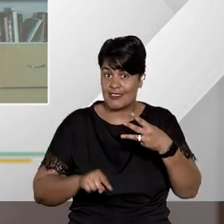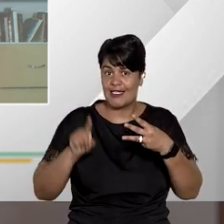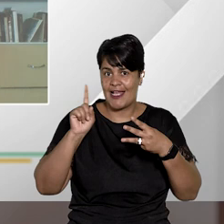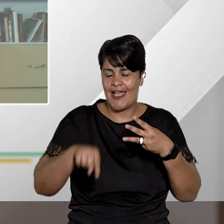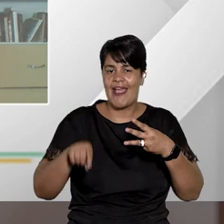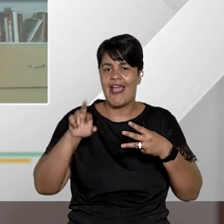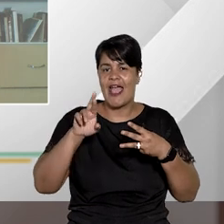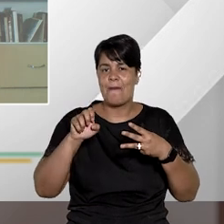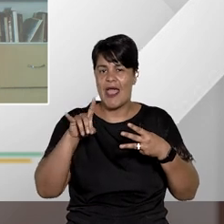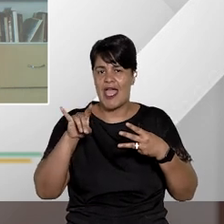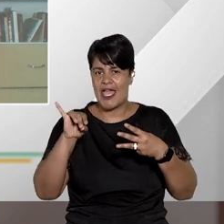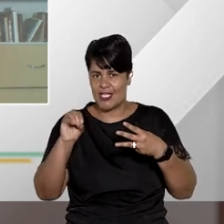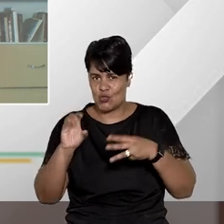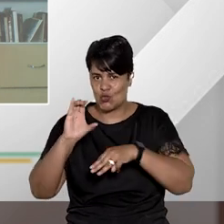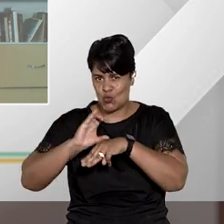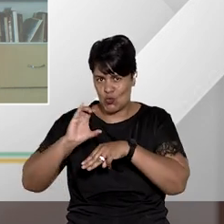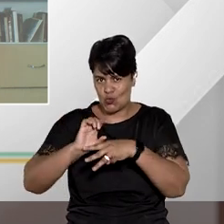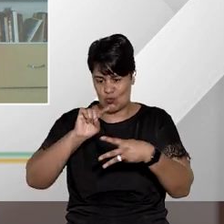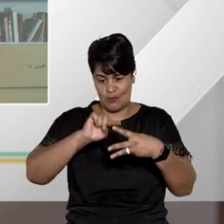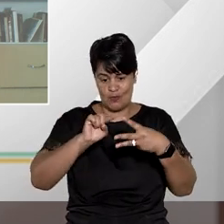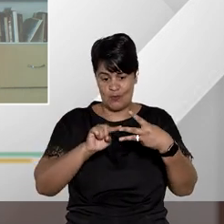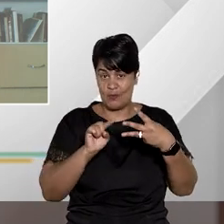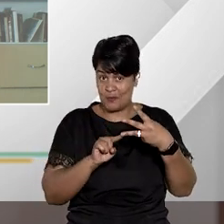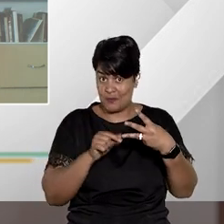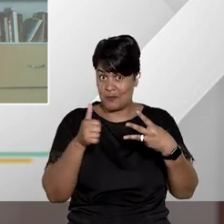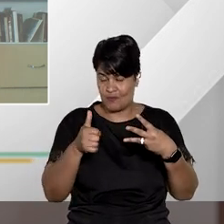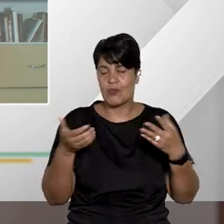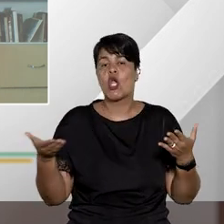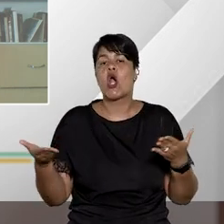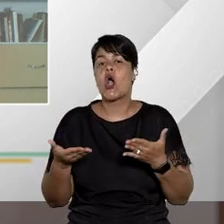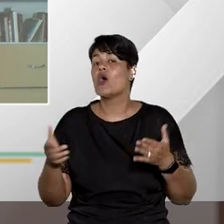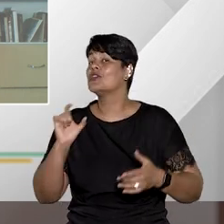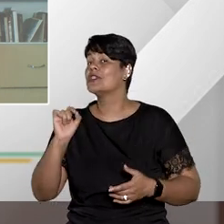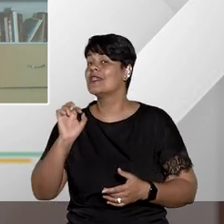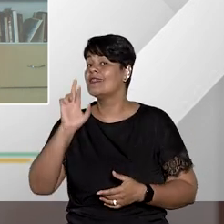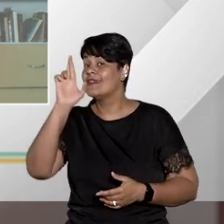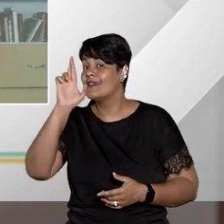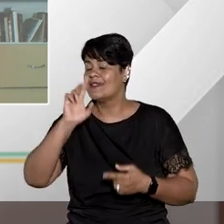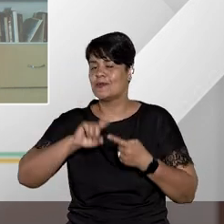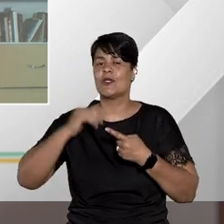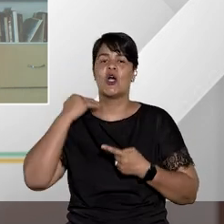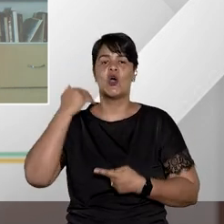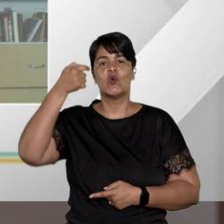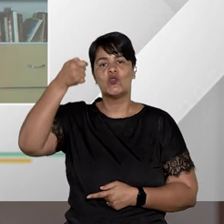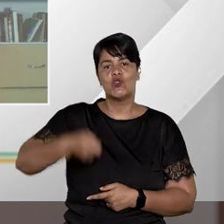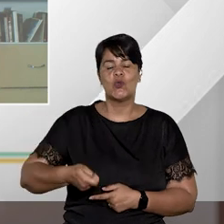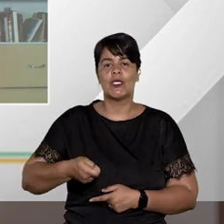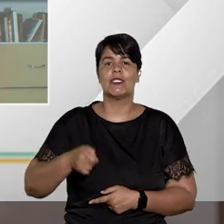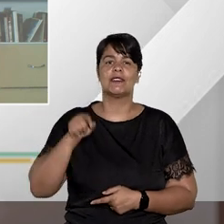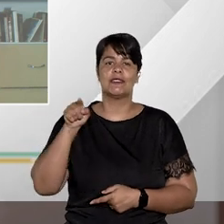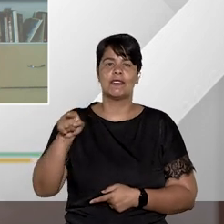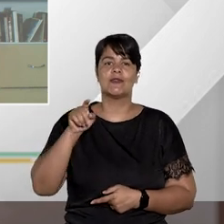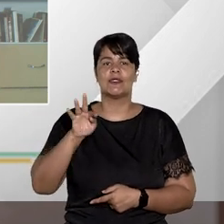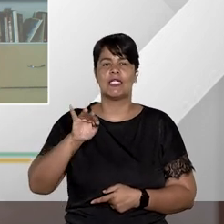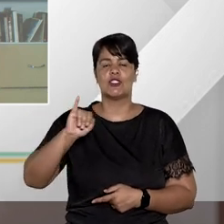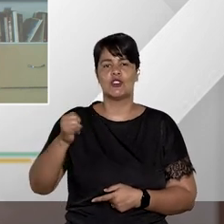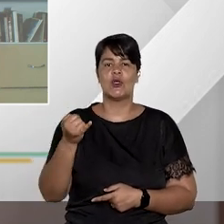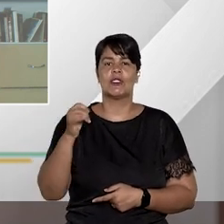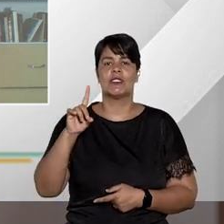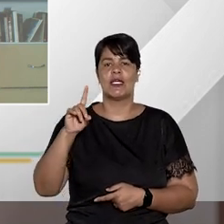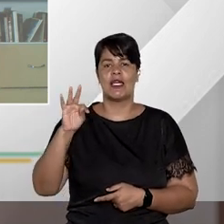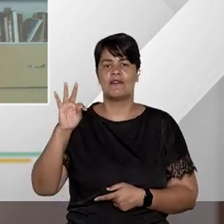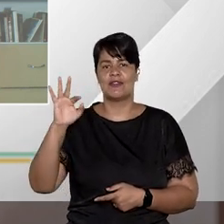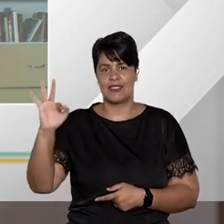remédios constitucionais quem ministrou essa brilhante aula de hoje foi o juiz de direito do tribunal de justiça do distrito federal